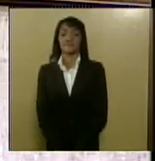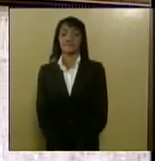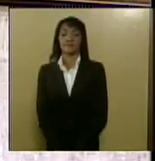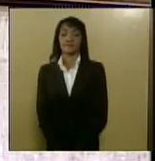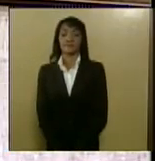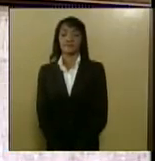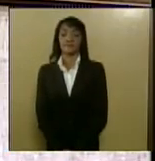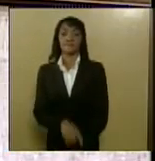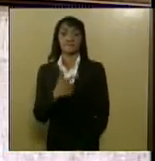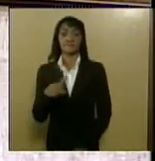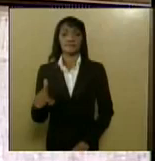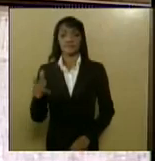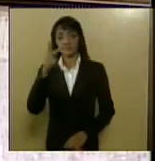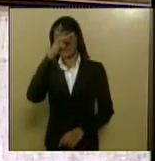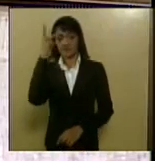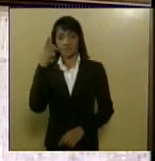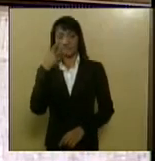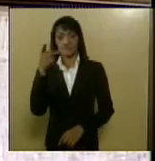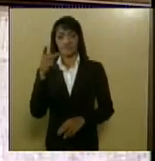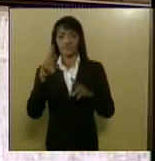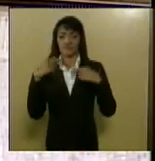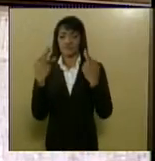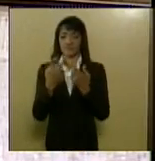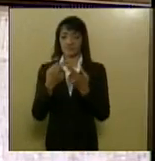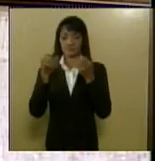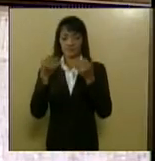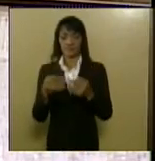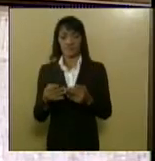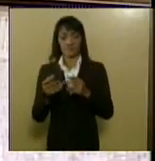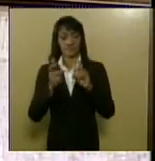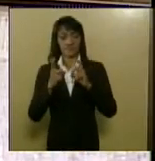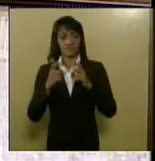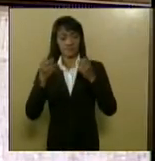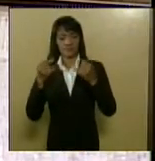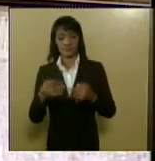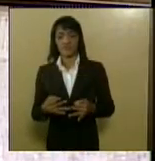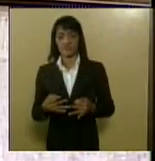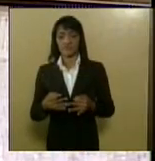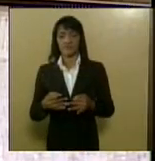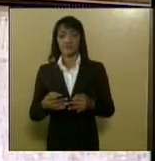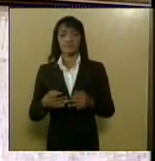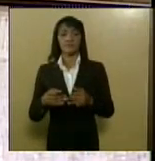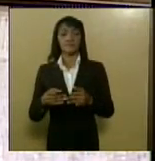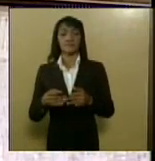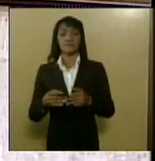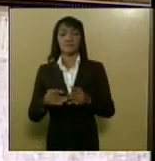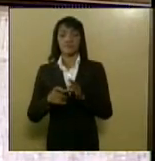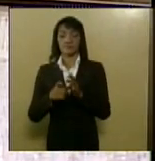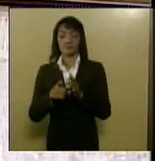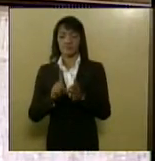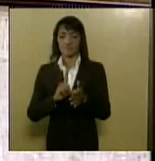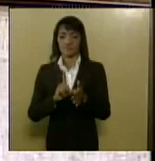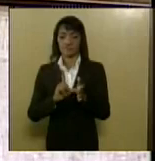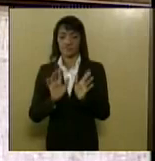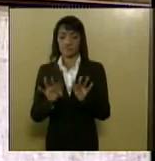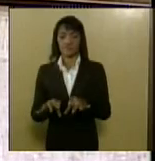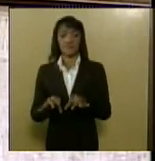não havendo mais oradores nem no grande expediente nem na explicação pessoal antes de encerrar a sessão